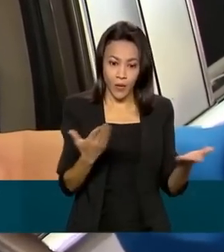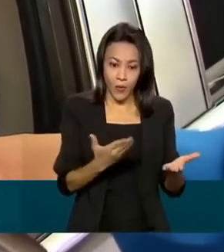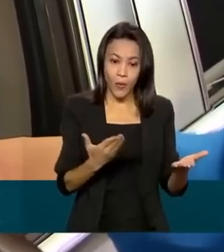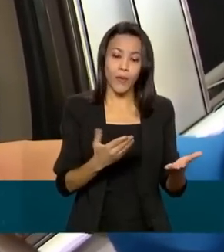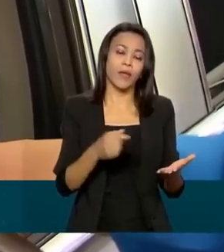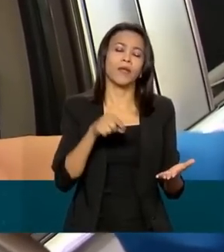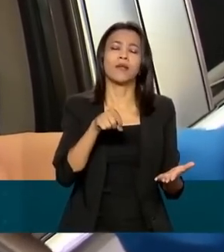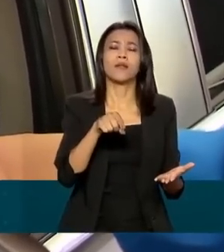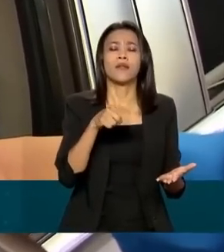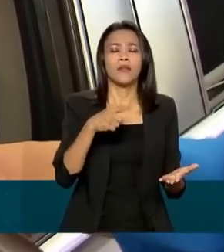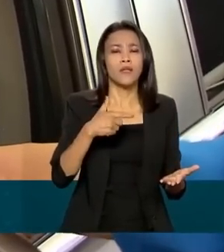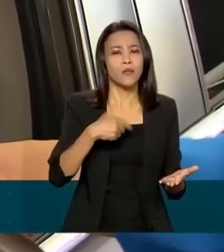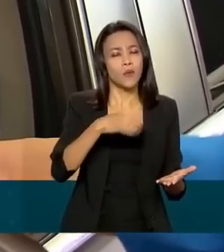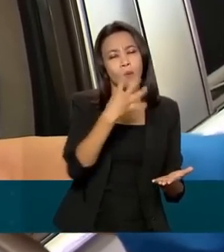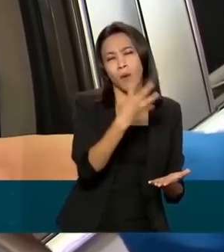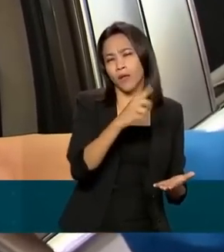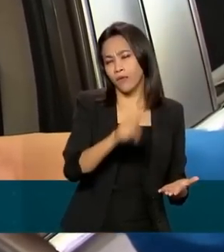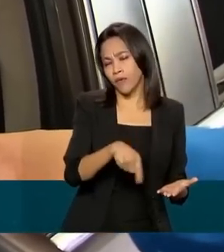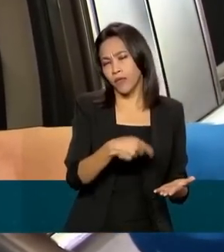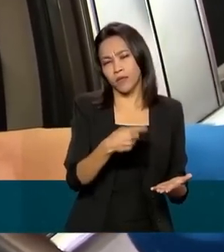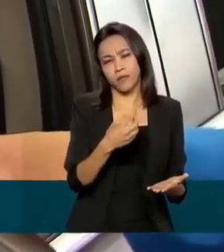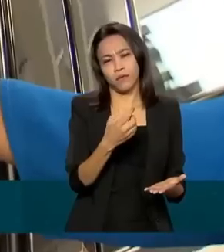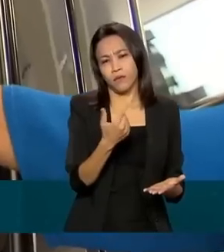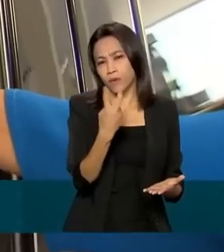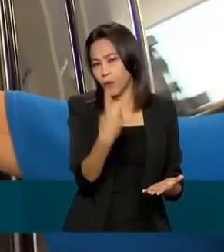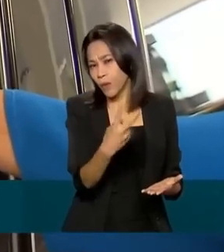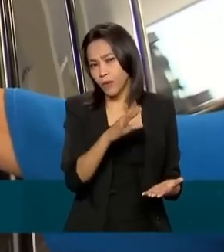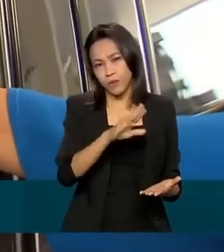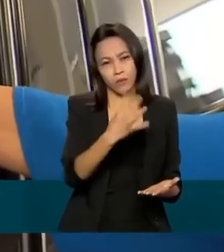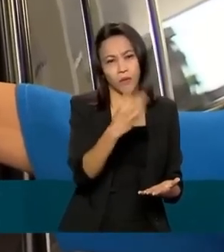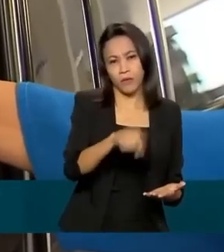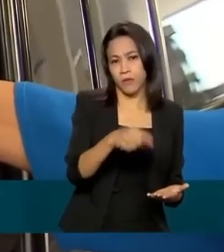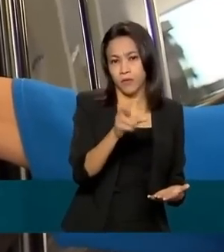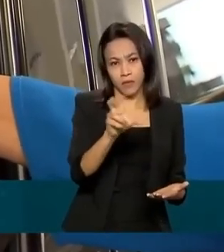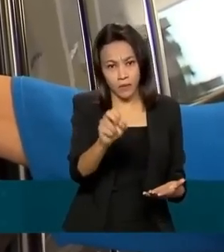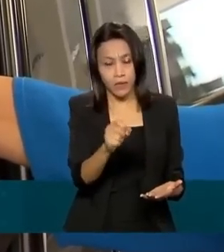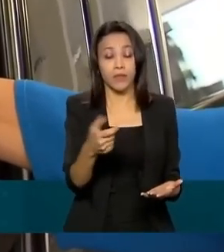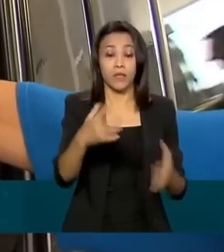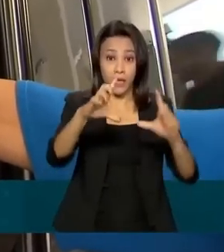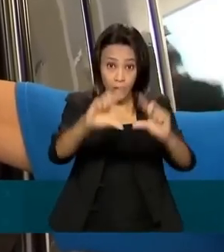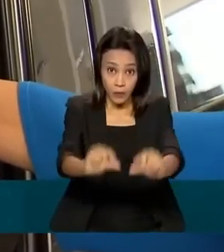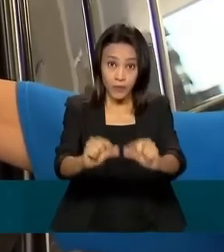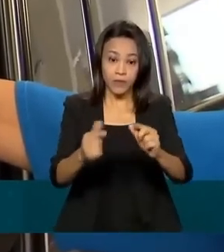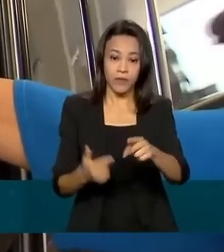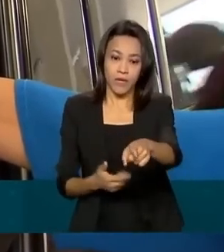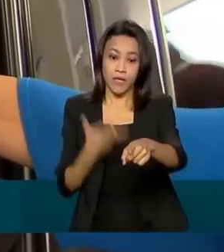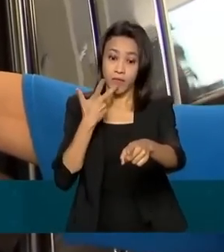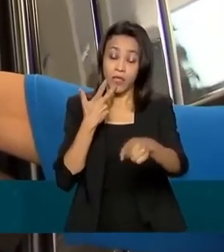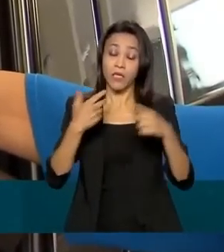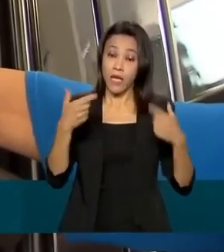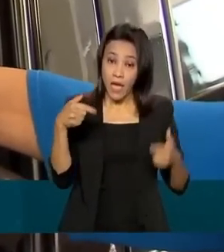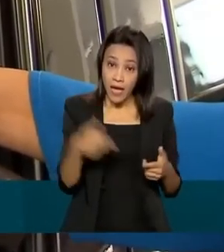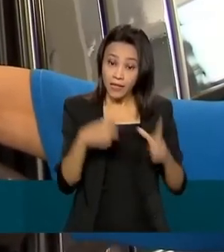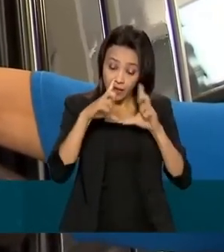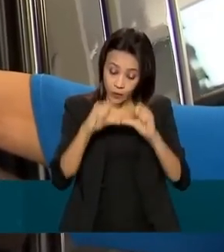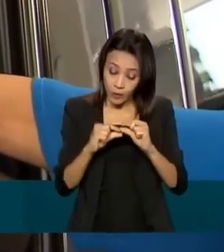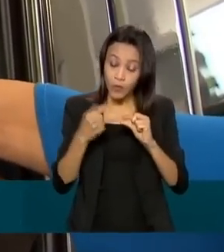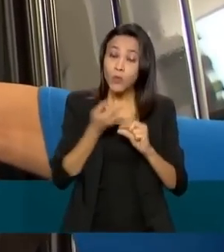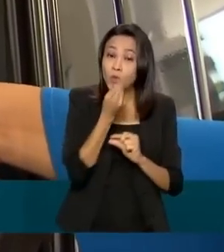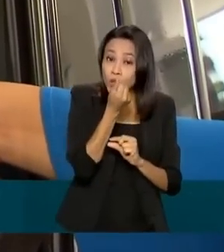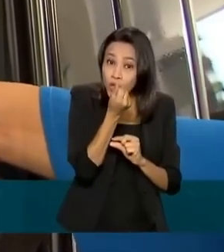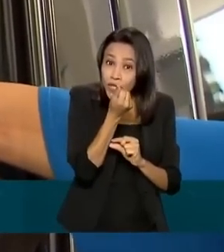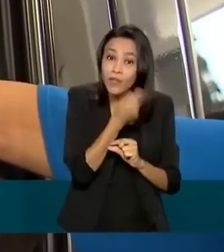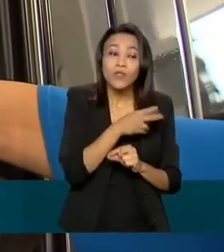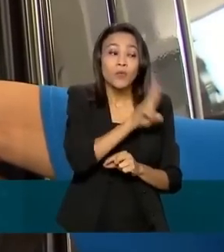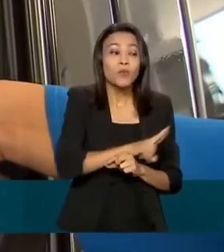abatando de 4,62, 4,50 as vezes. Essa redução, a gente está usando o dinheiro que a gente estava pagando